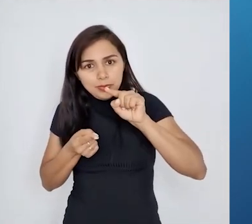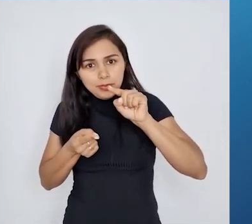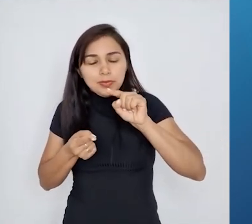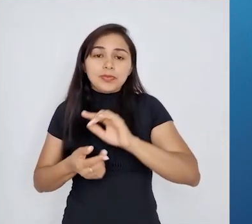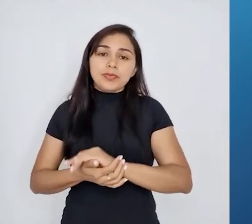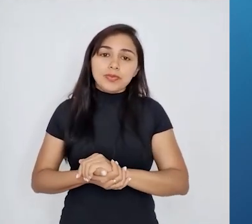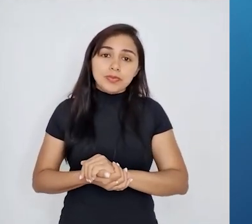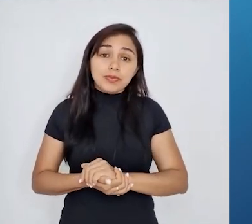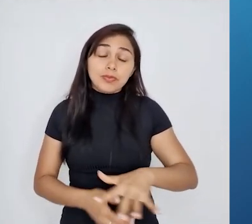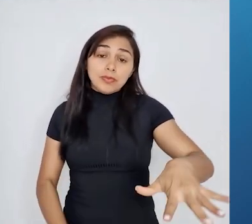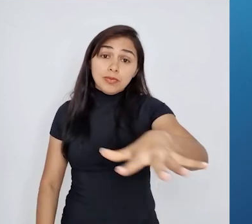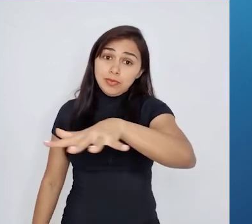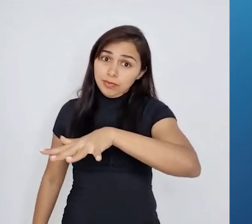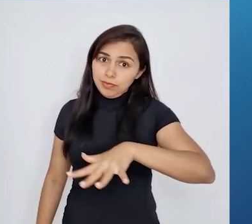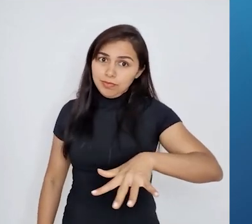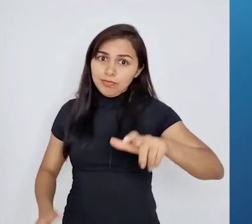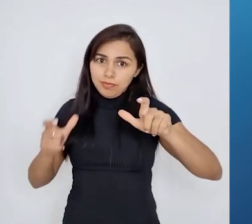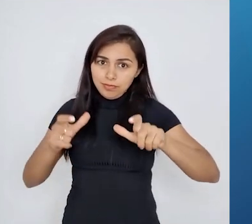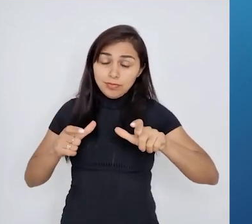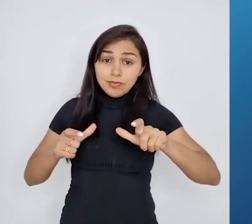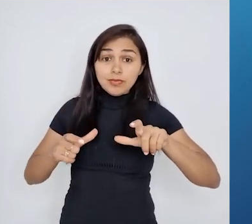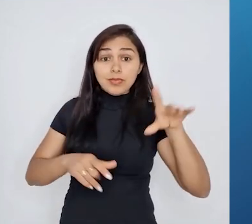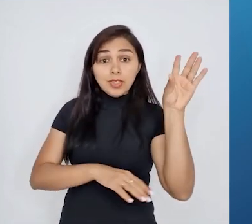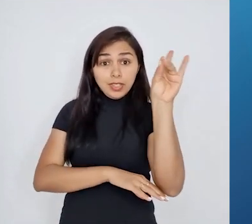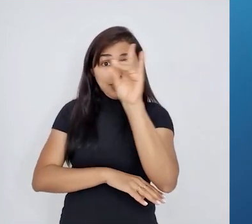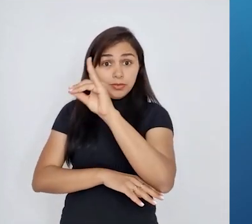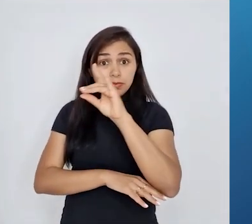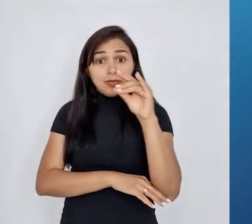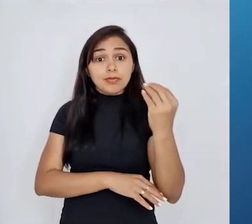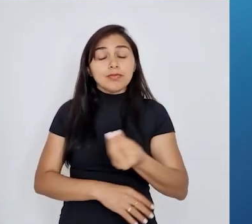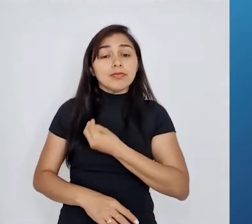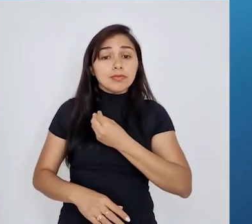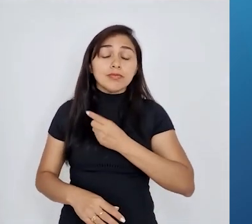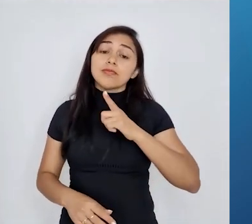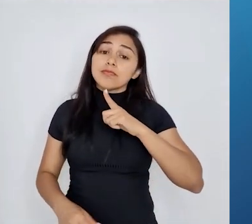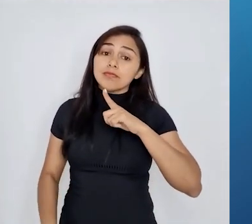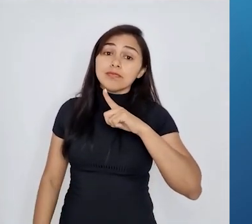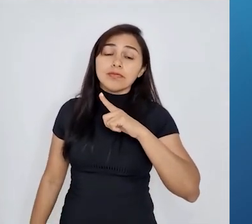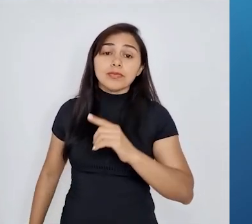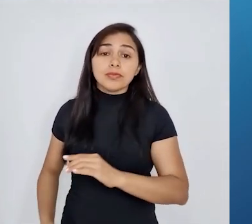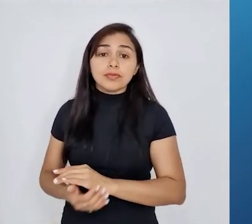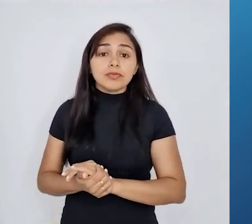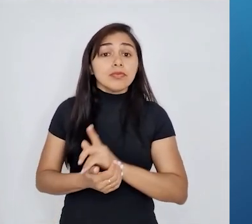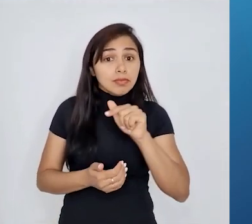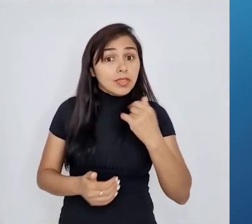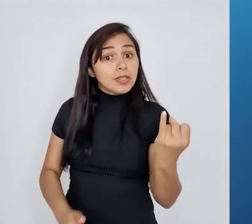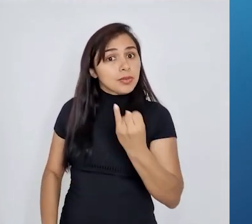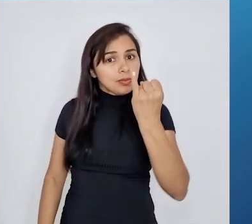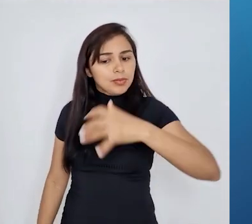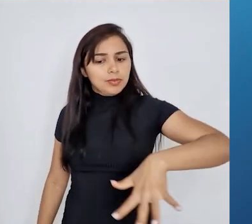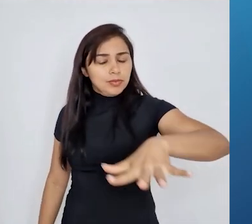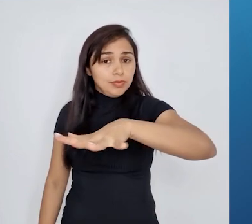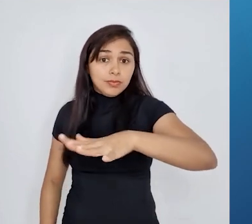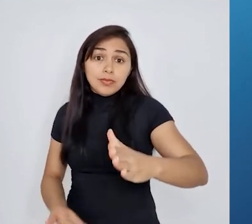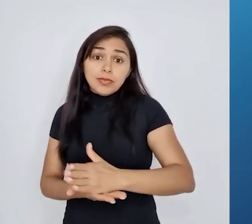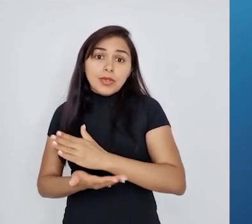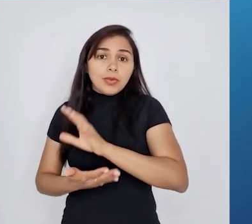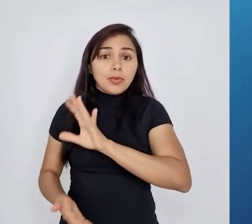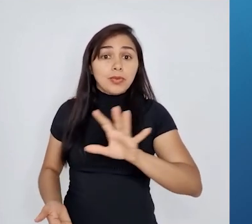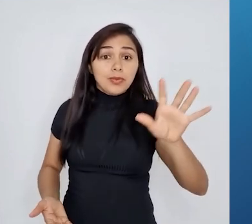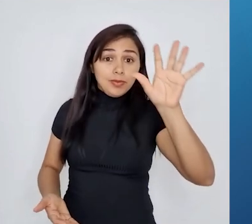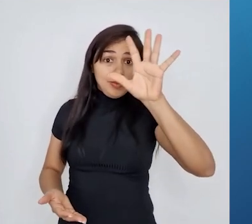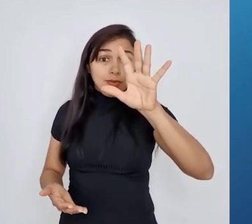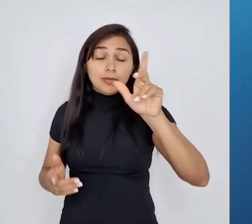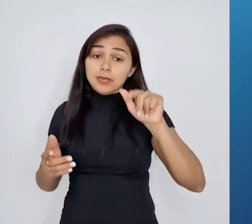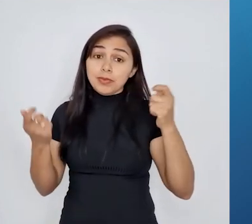ambiente onde essas girafas viviam desempenhou um papel crucial, ou seja, muito importante. Em algumas regiões, os alimentos podiam ser